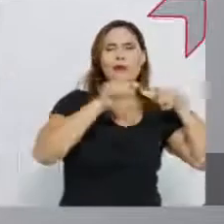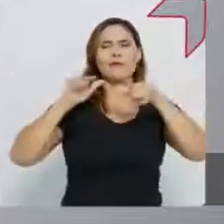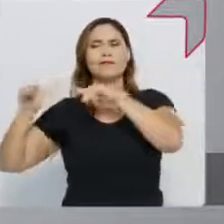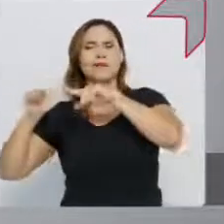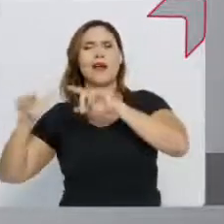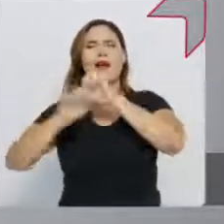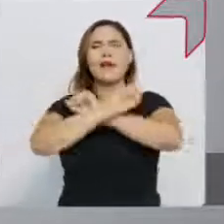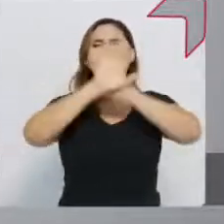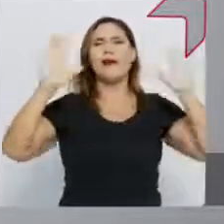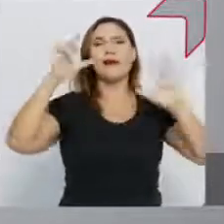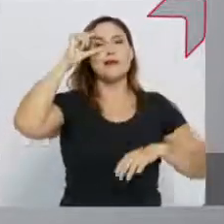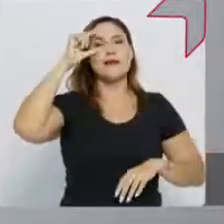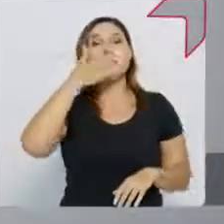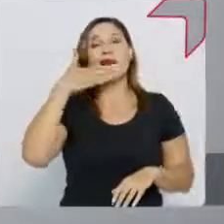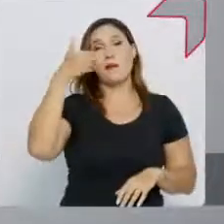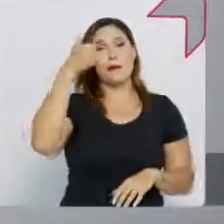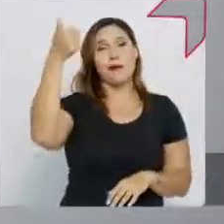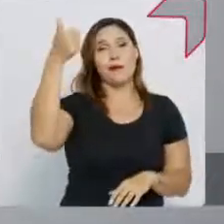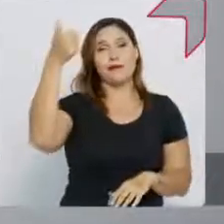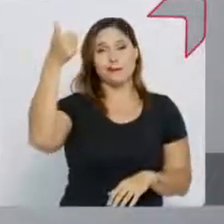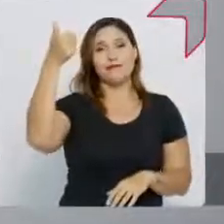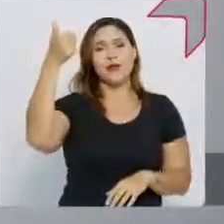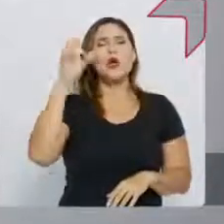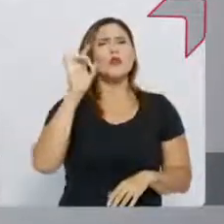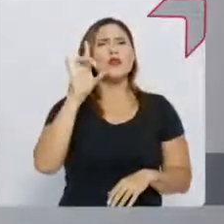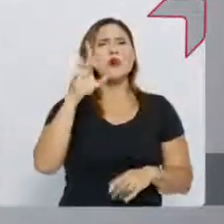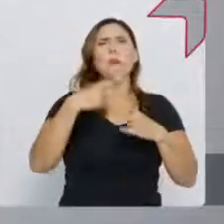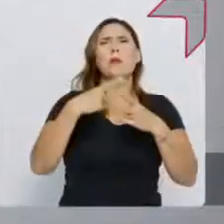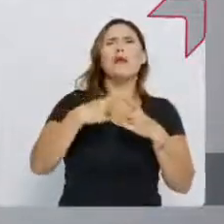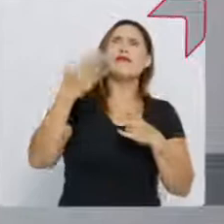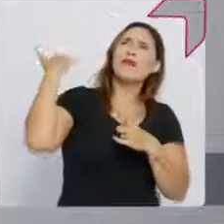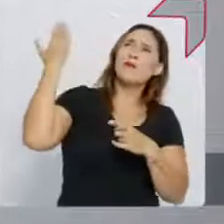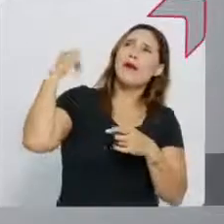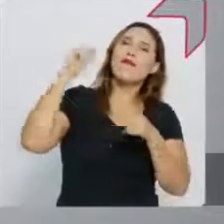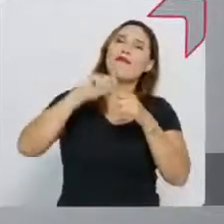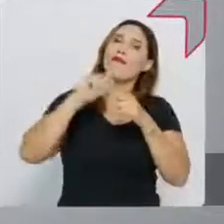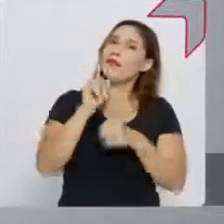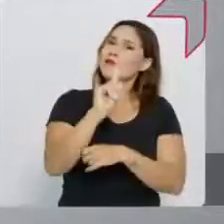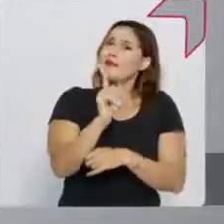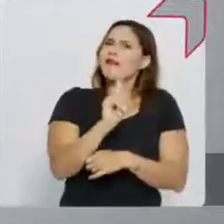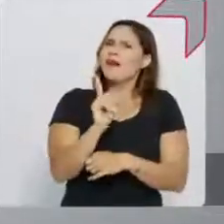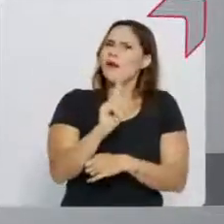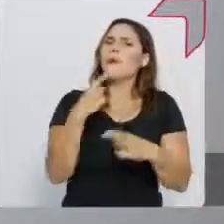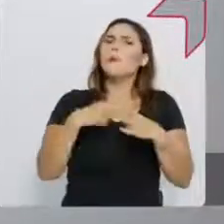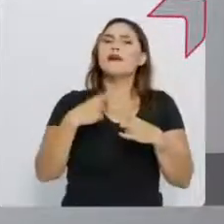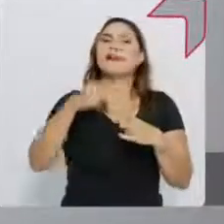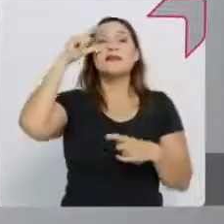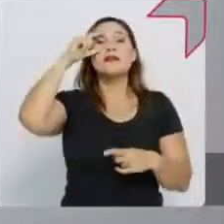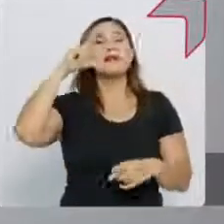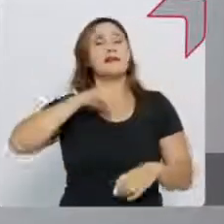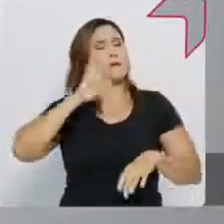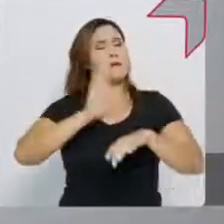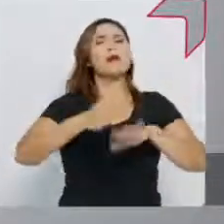claro que Zé é a melhor opção. Mas não é só pelo que já fez que Zé ganha de goleado do outro candidato. Zé tem muito mais